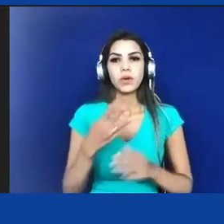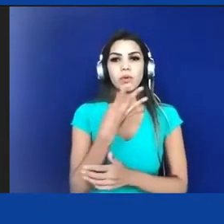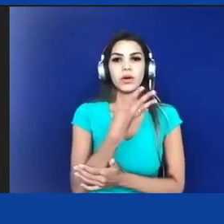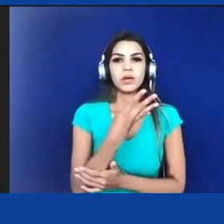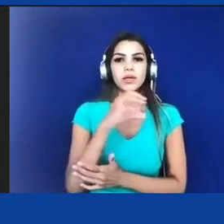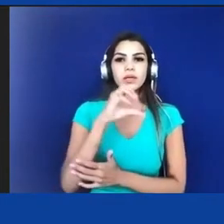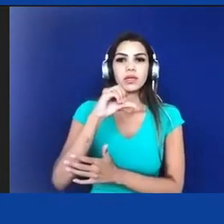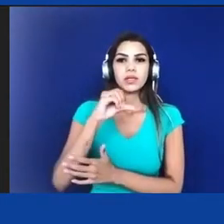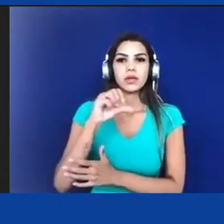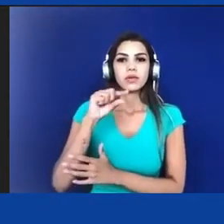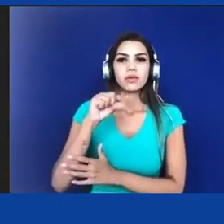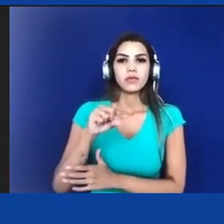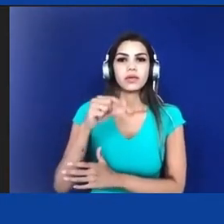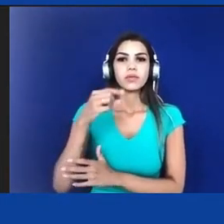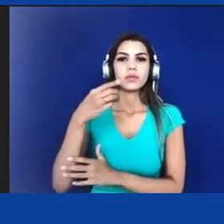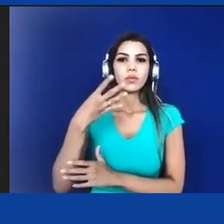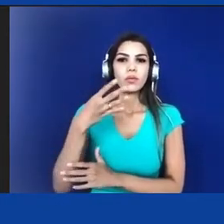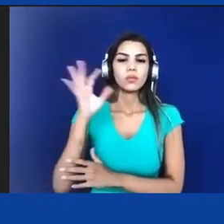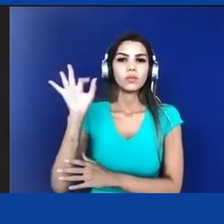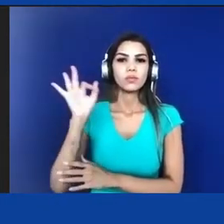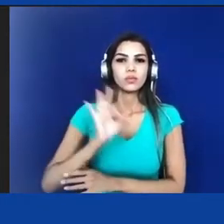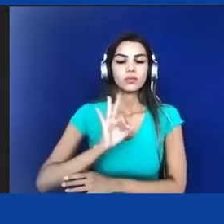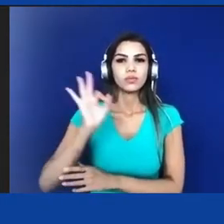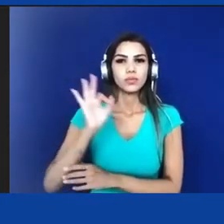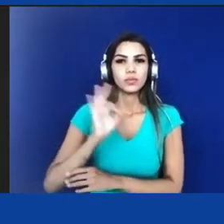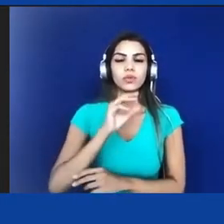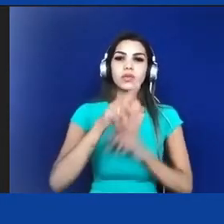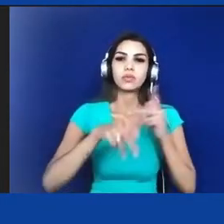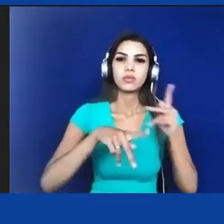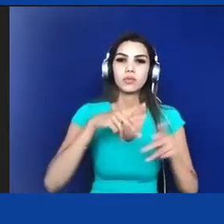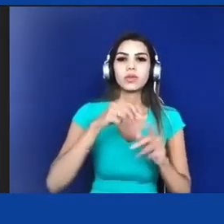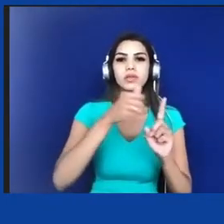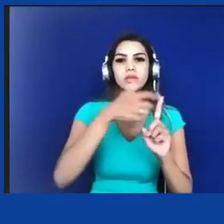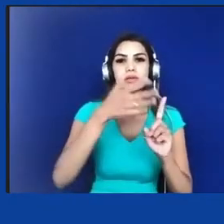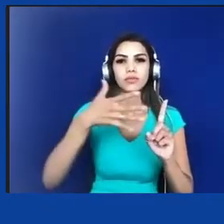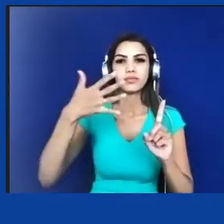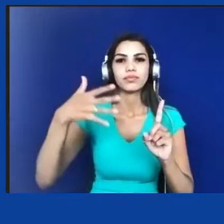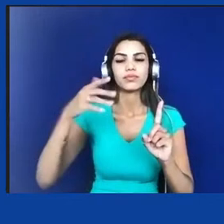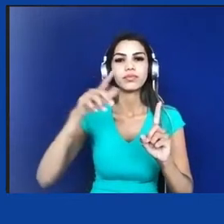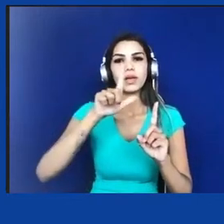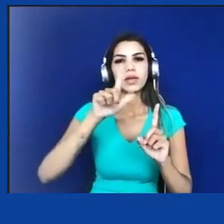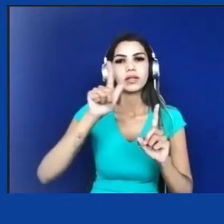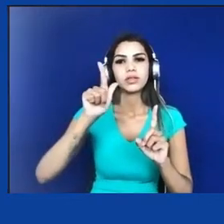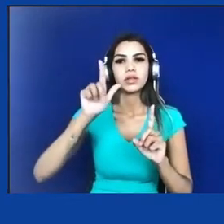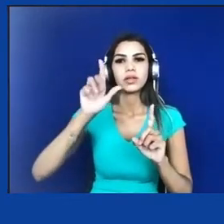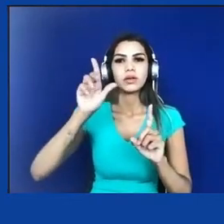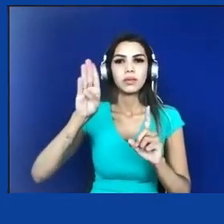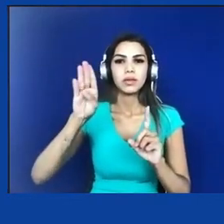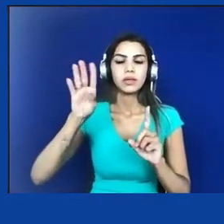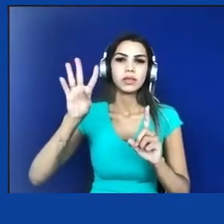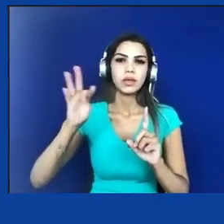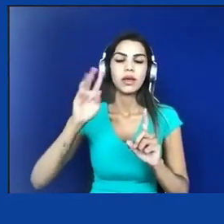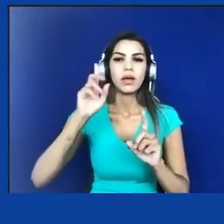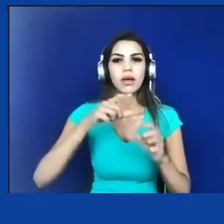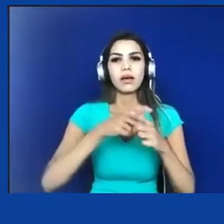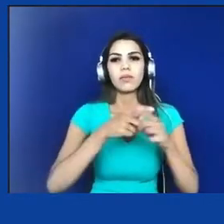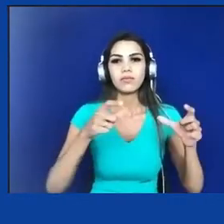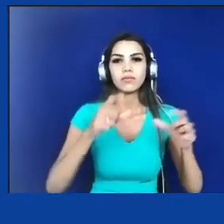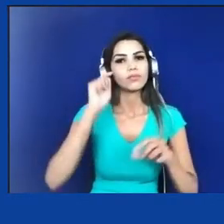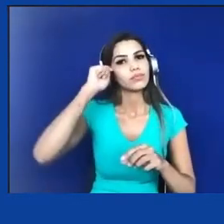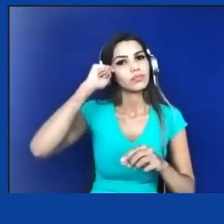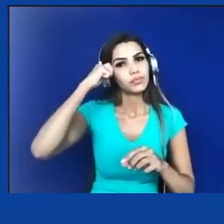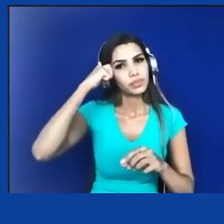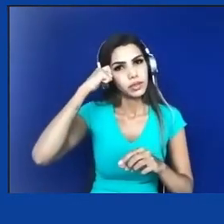população LGBT atingida por violências equivale à soma de pretos e pardos, enquanto